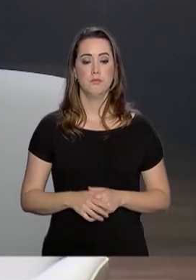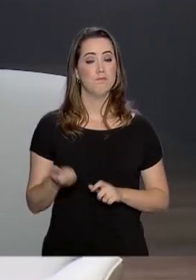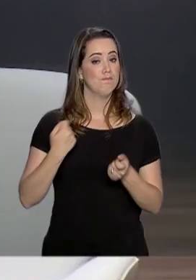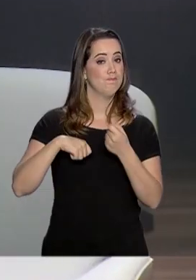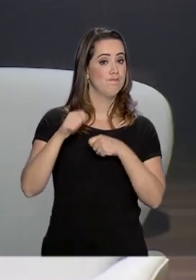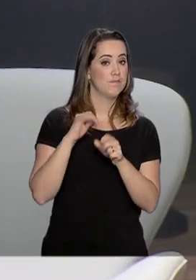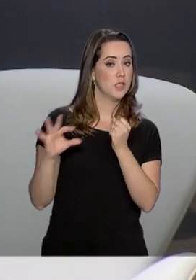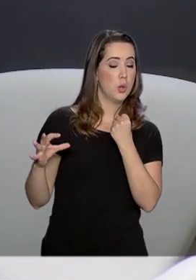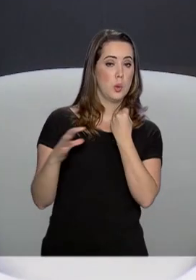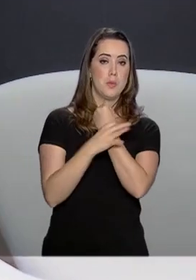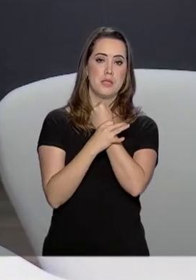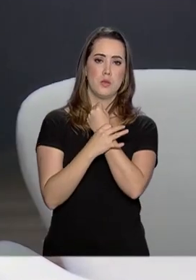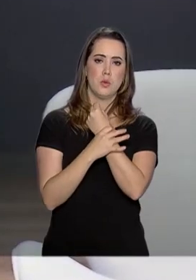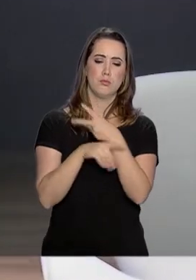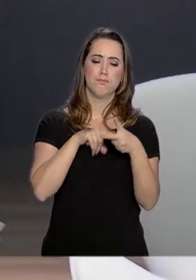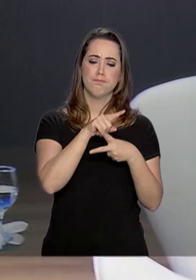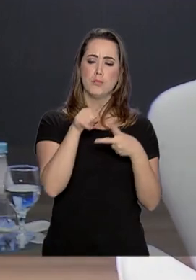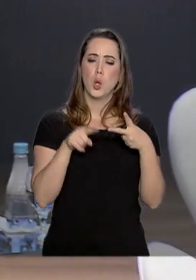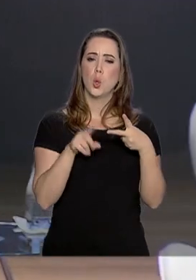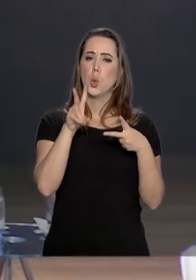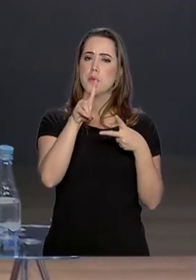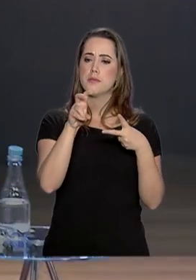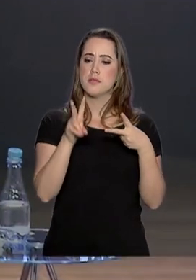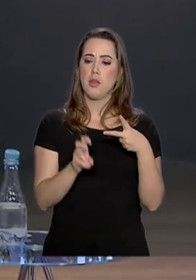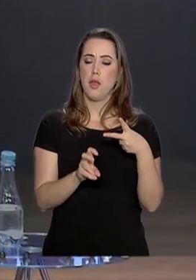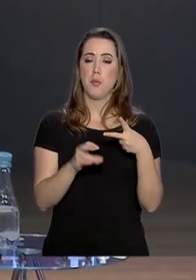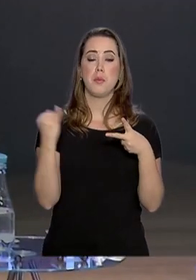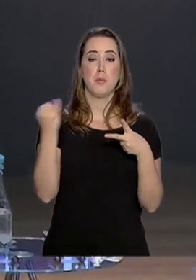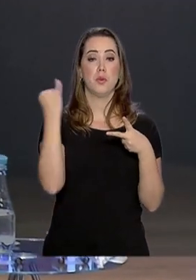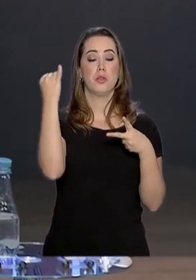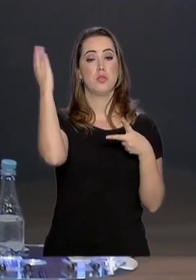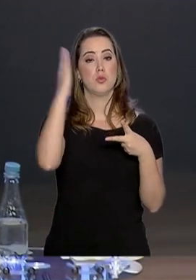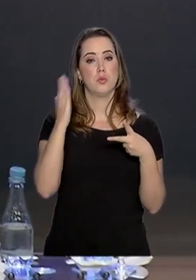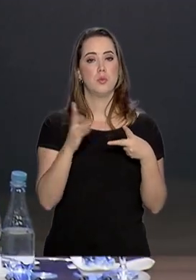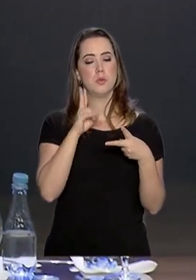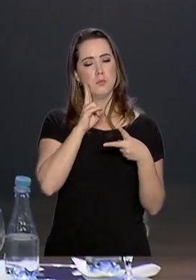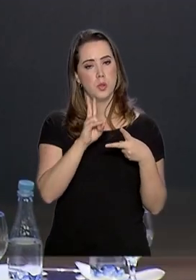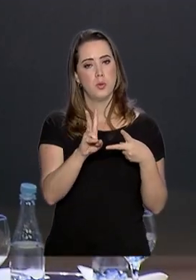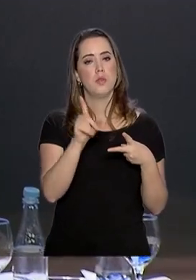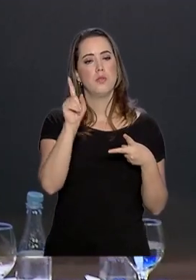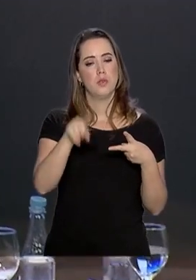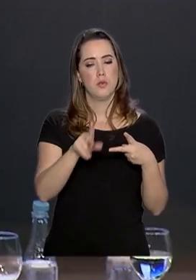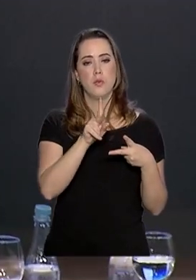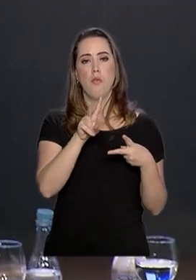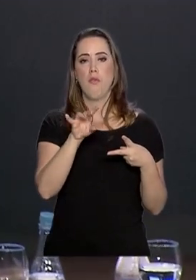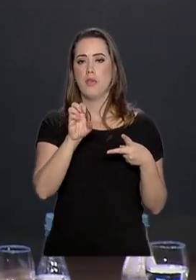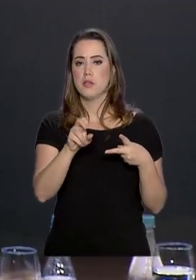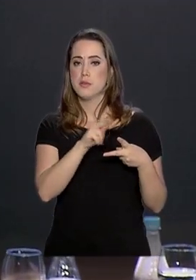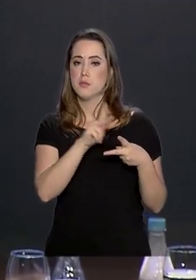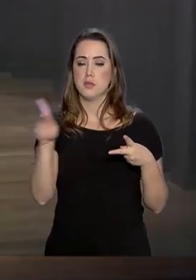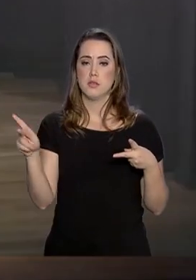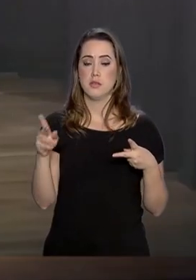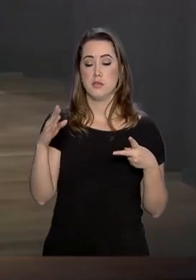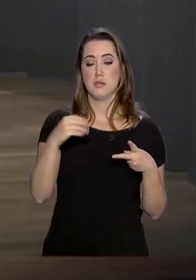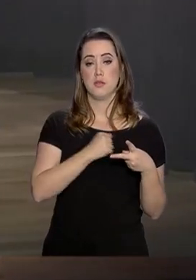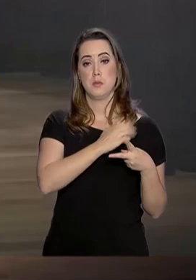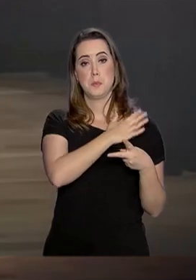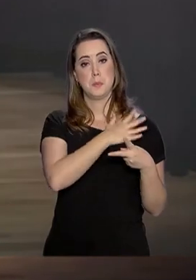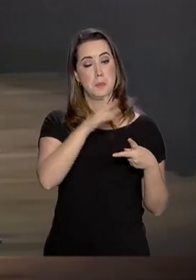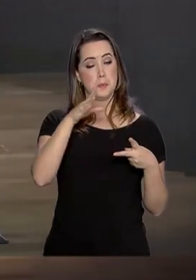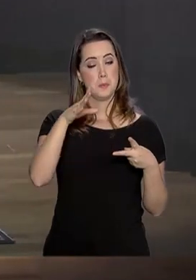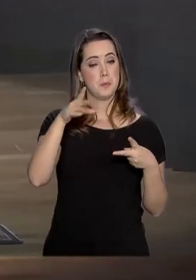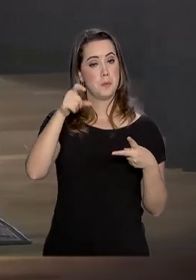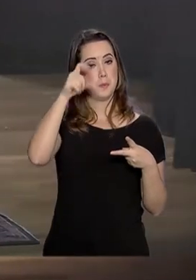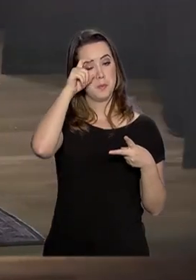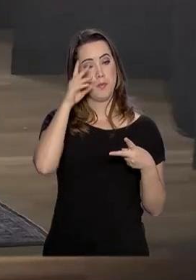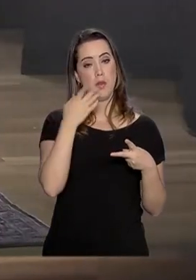Economia e segurança, lança dois temas que devem ser prioridades no Brasil na avaliação do vice-presidente da República, Hamilton Mourão. Em seminário